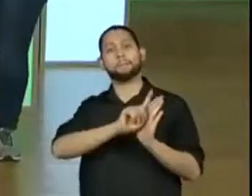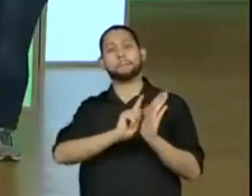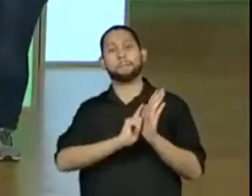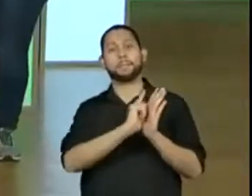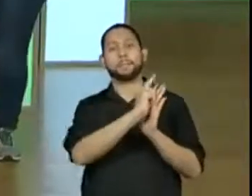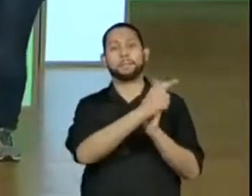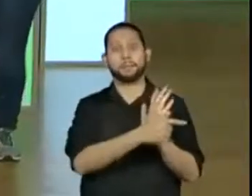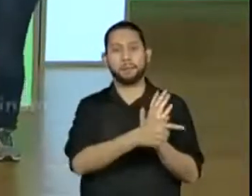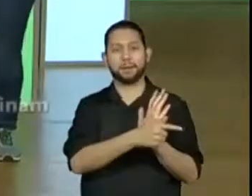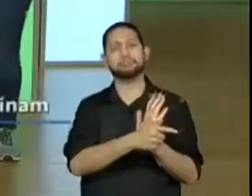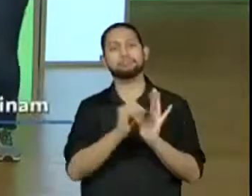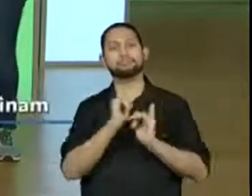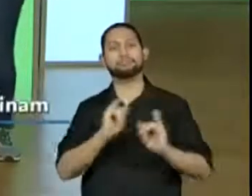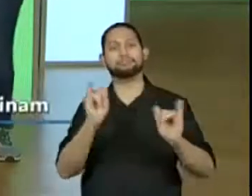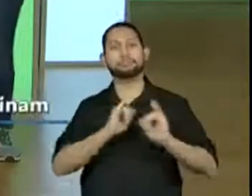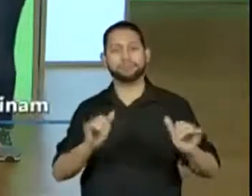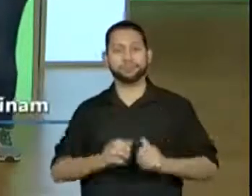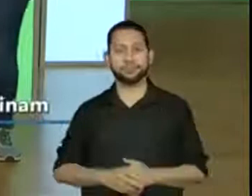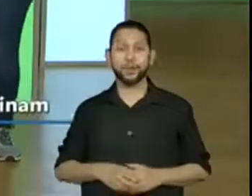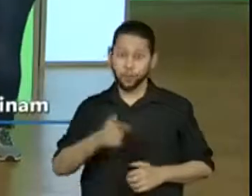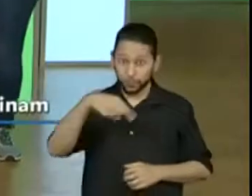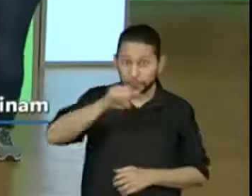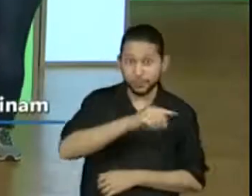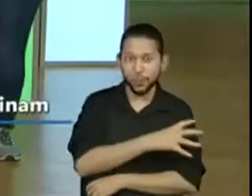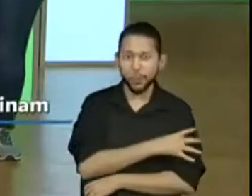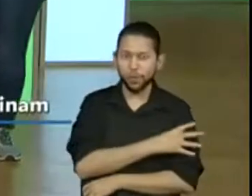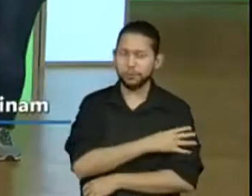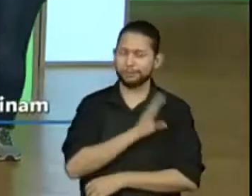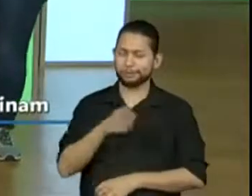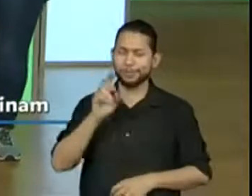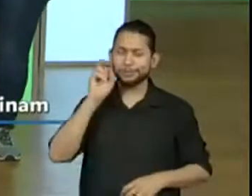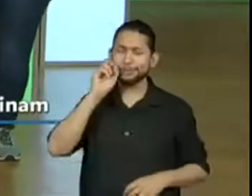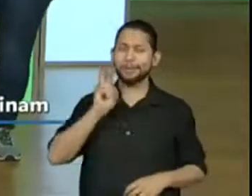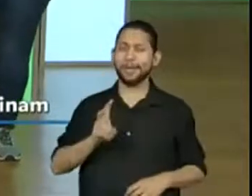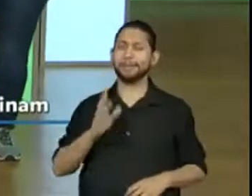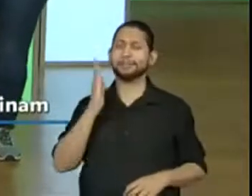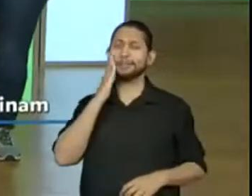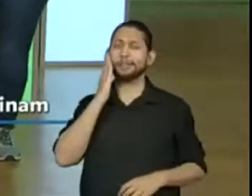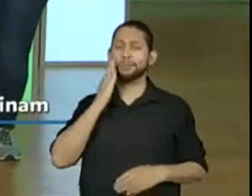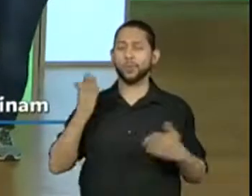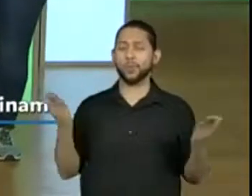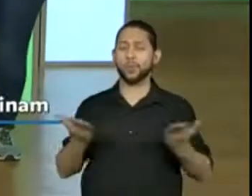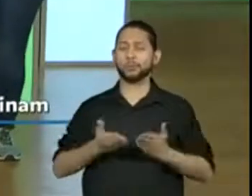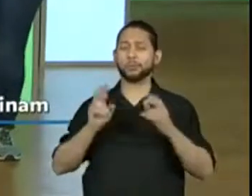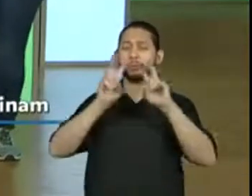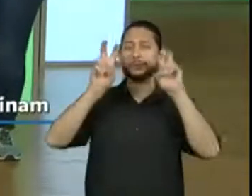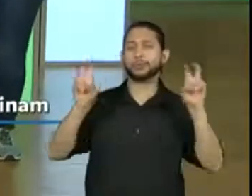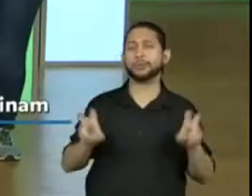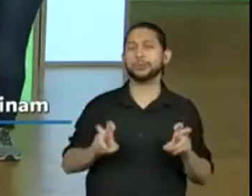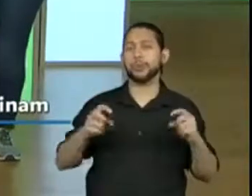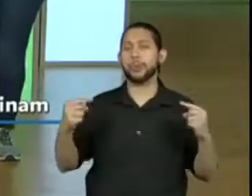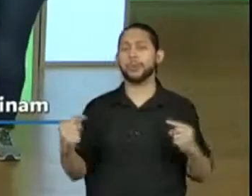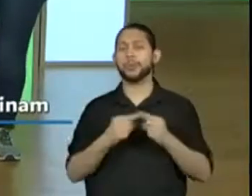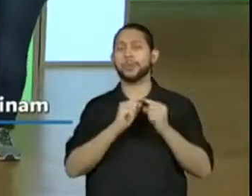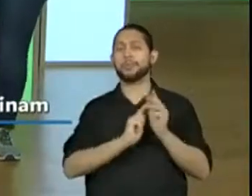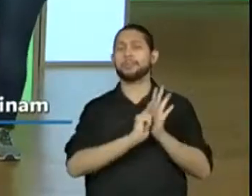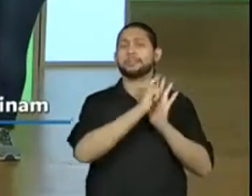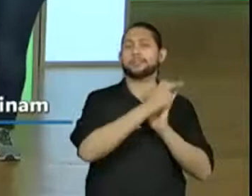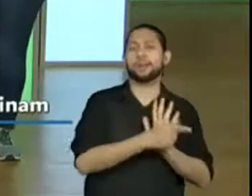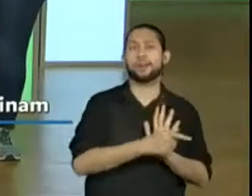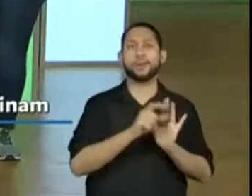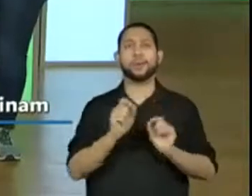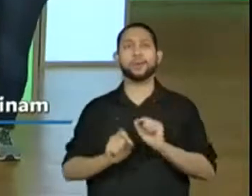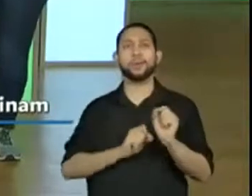sempre espertíssimos, já ficou claro qual é o gênero que será trabalhado hoje, hein? Já tem umas professoras colocando aí no